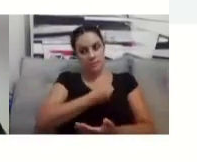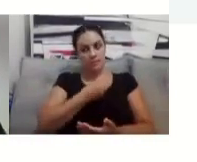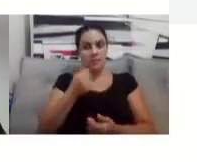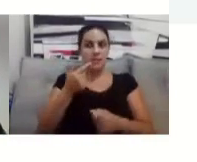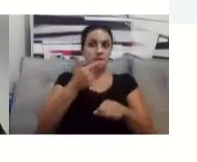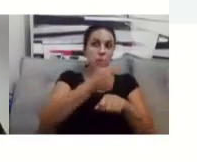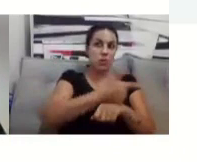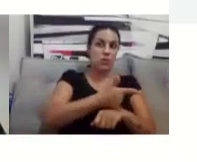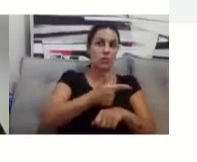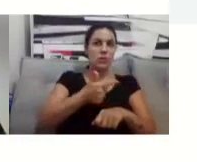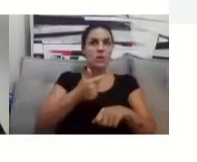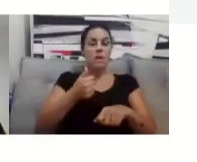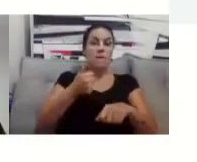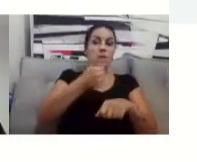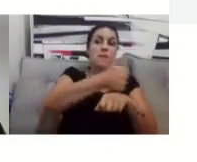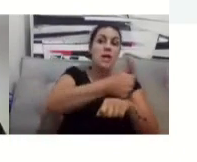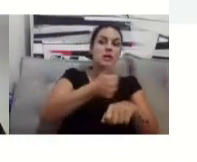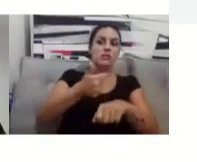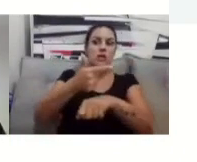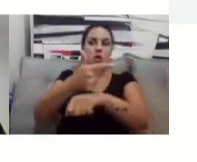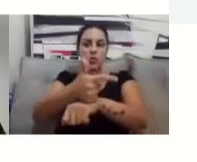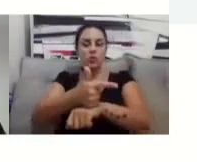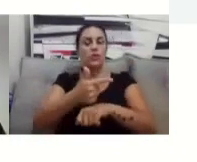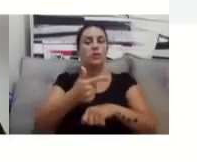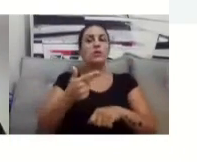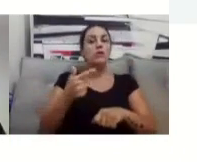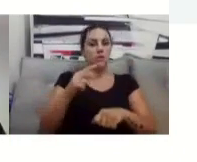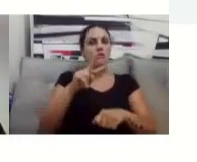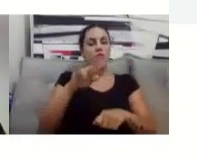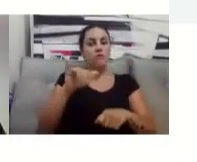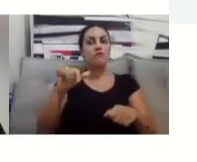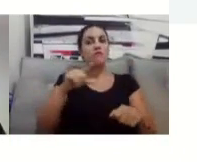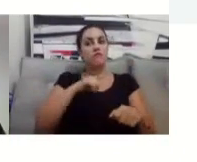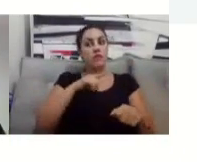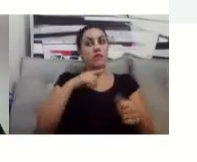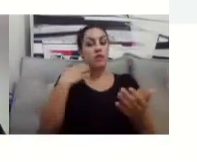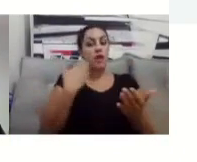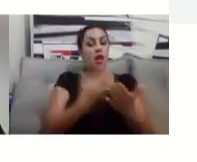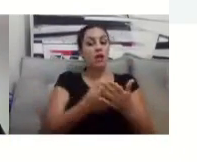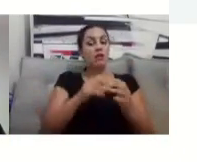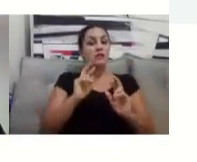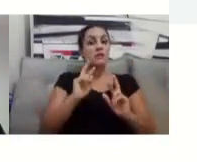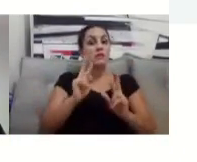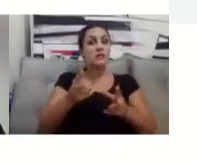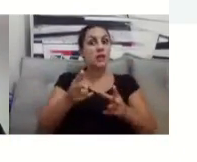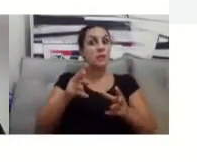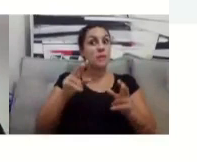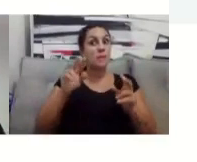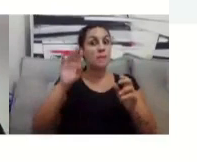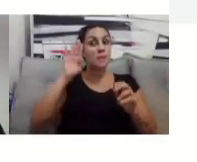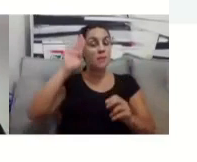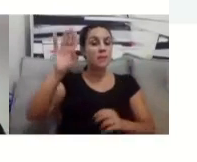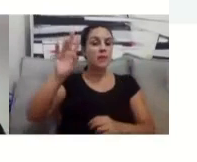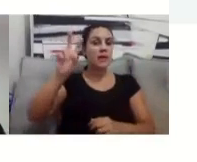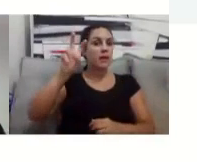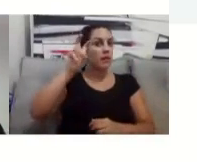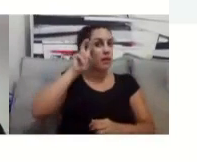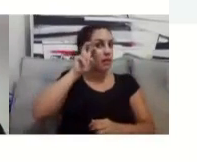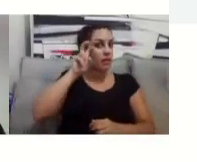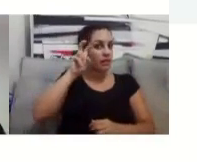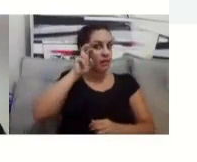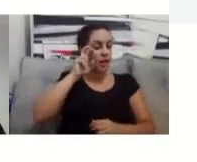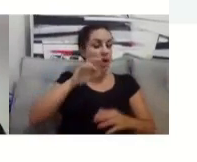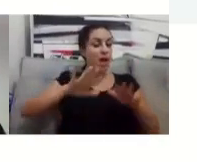e segundo período, terão aulas preferencialmente às quintas-feiras e esporadicamente às segundas-feiras, enquanto